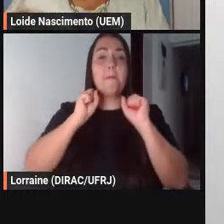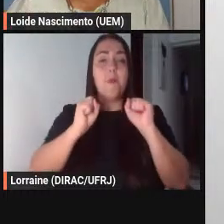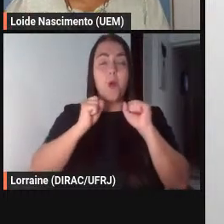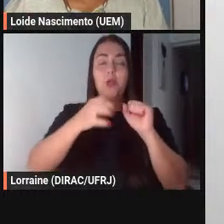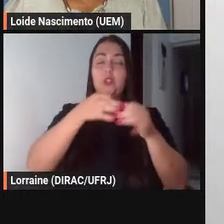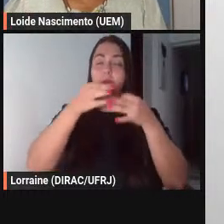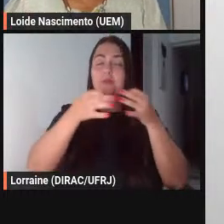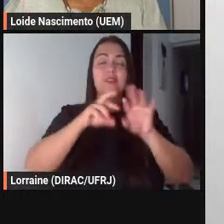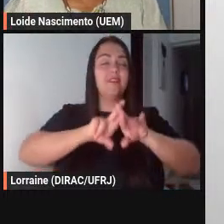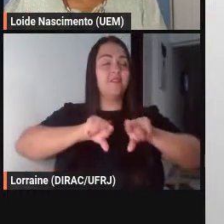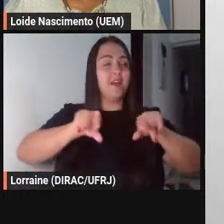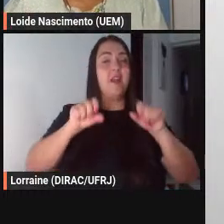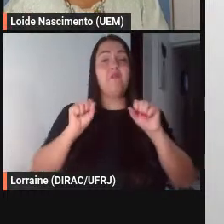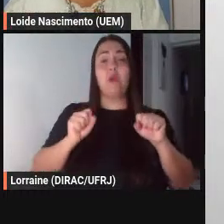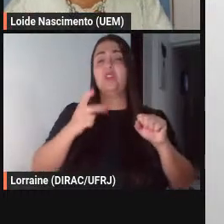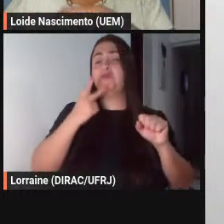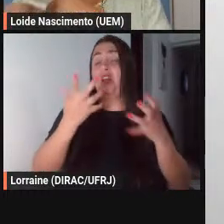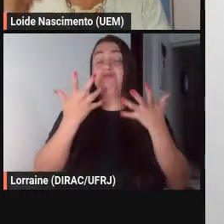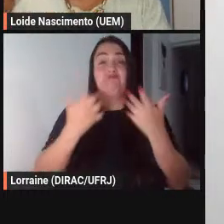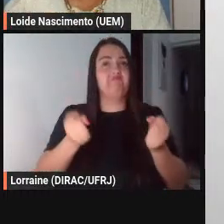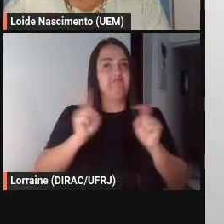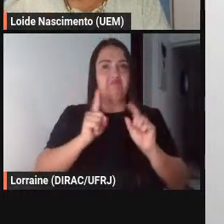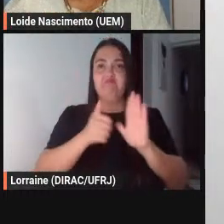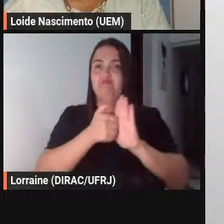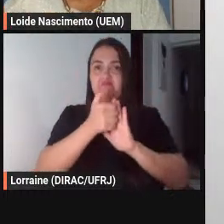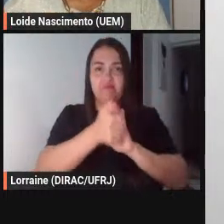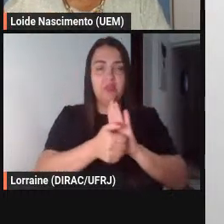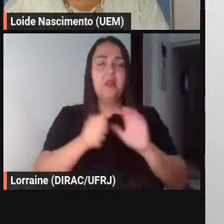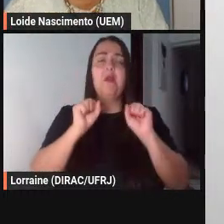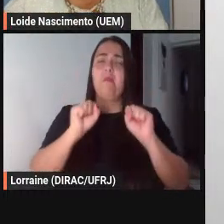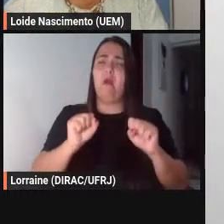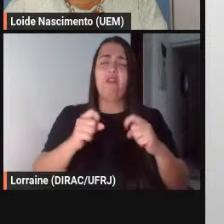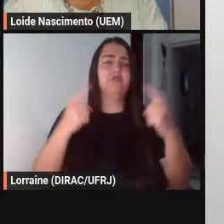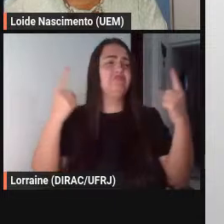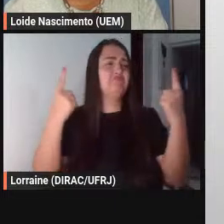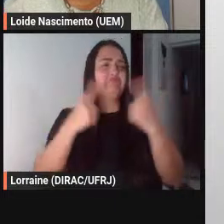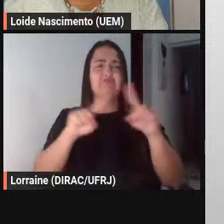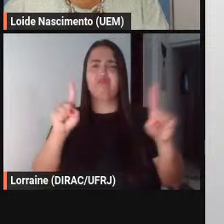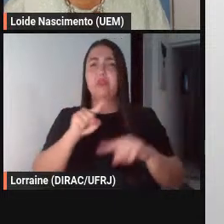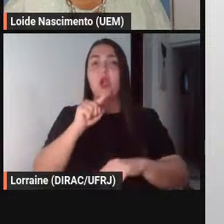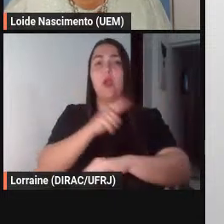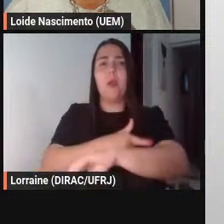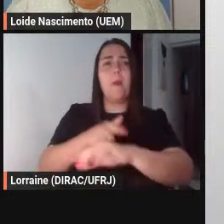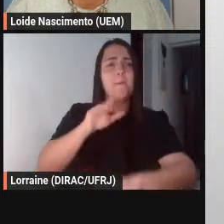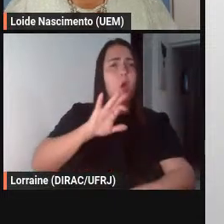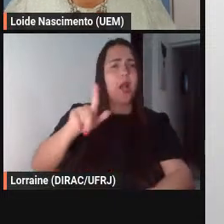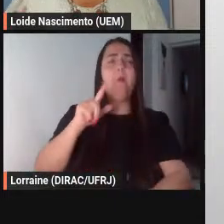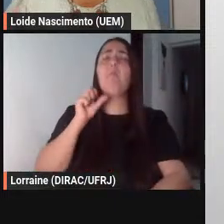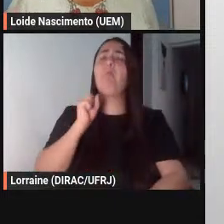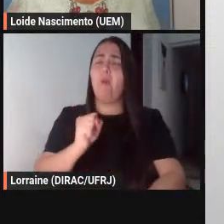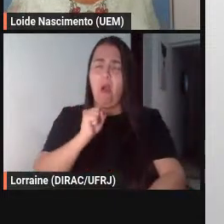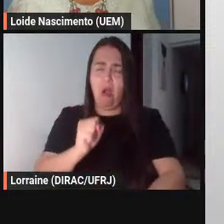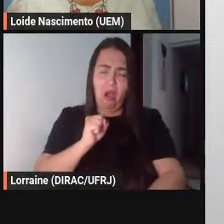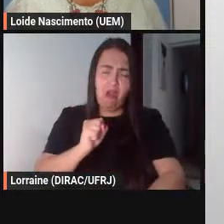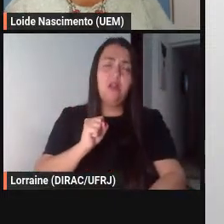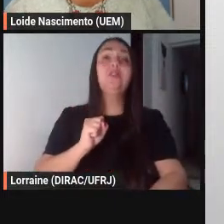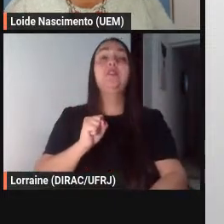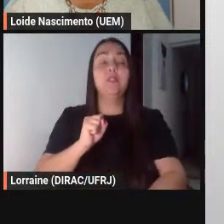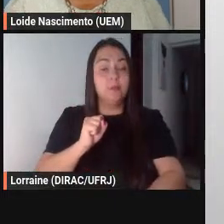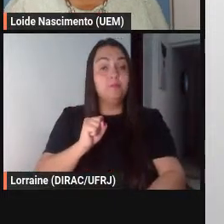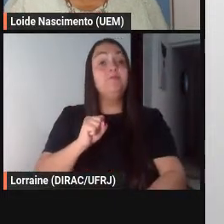para recusar a fábula para discordar totalmente da moral da fábula certo em outros momentos eles